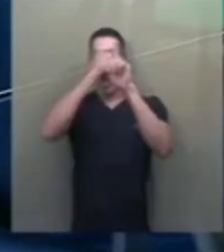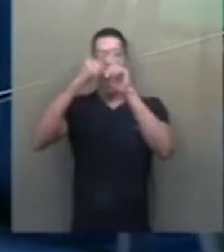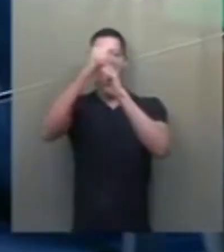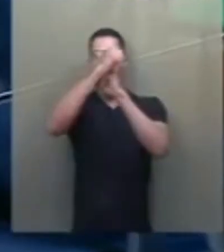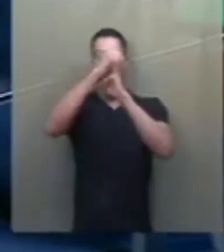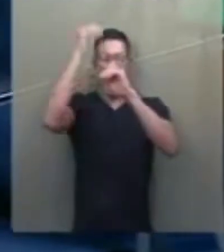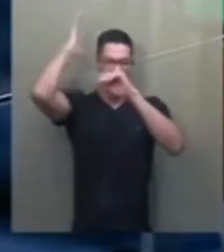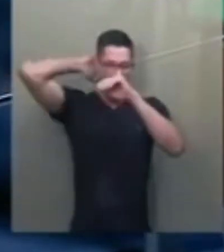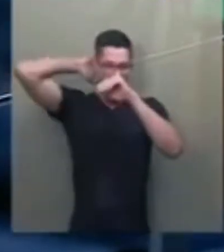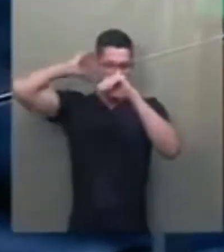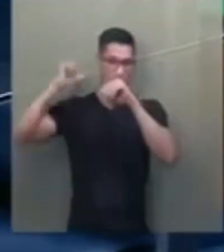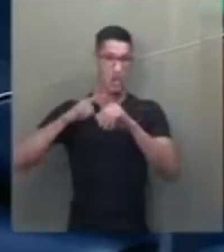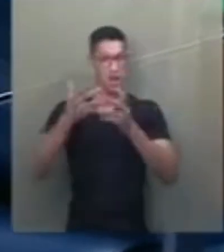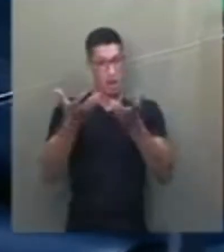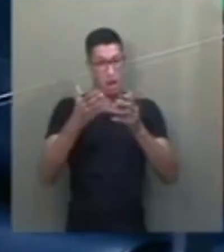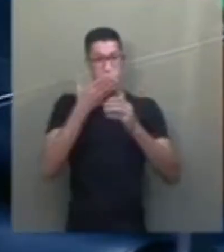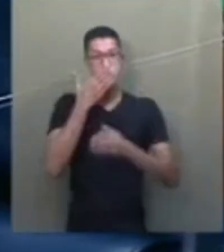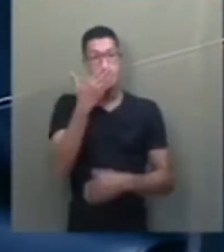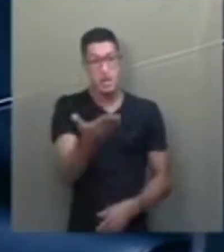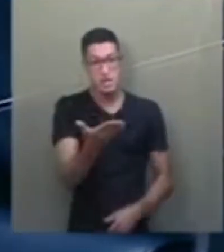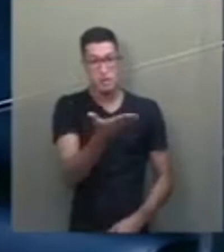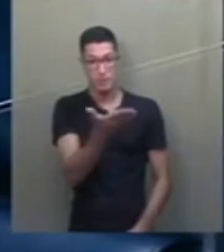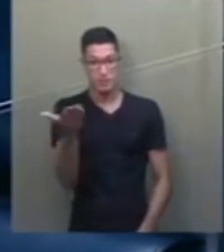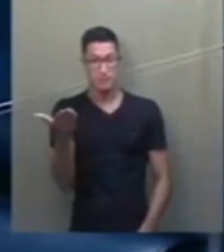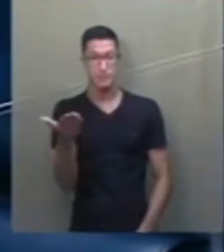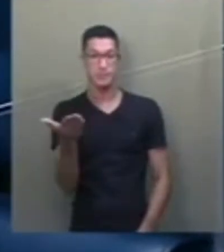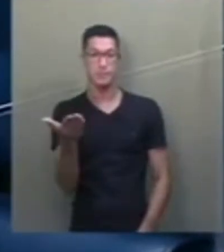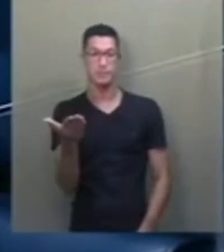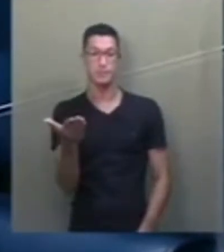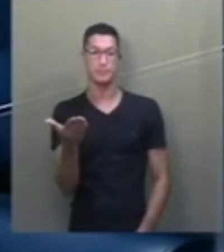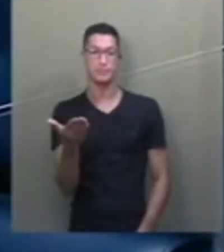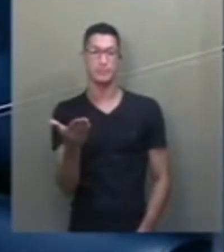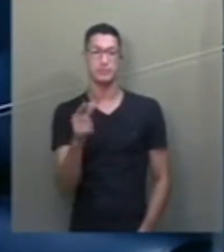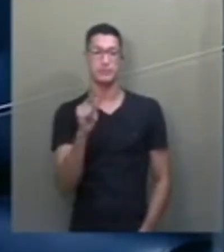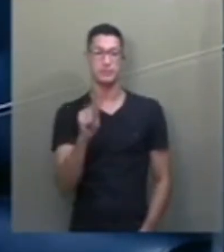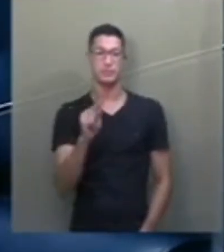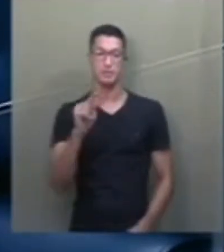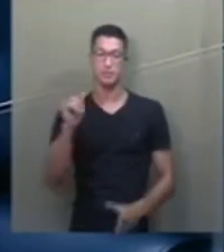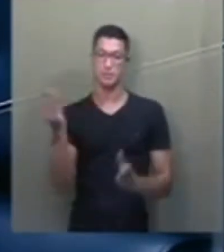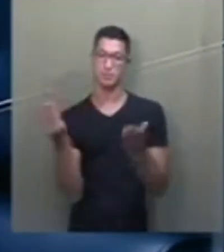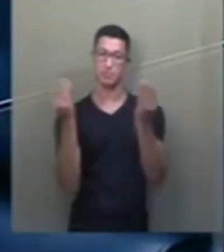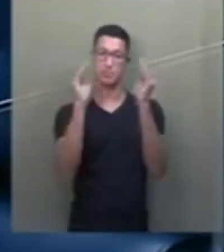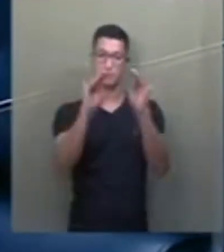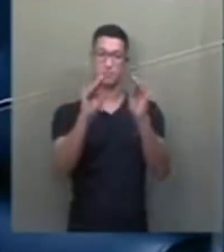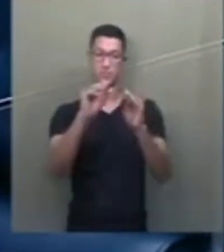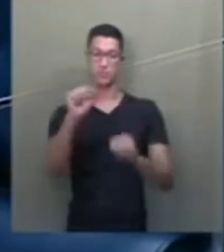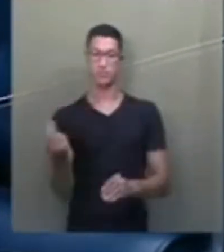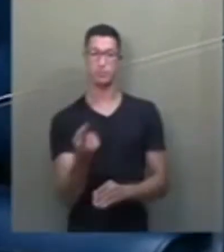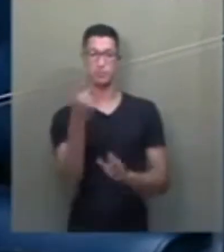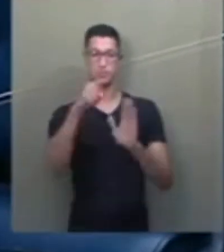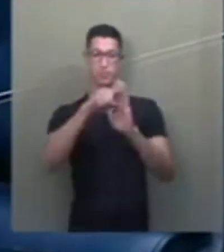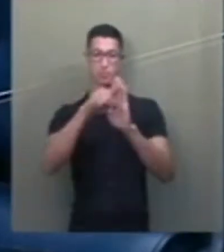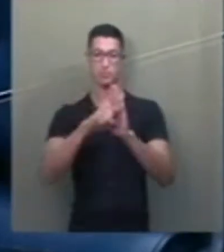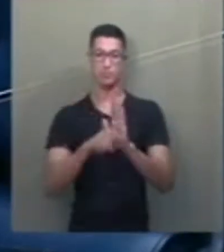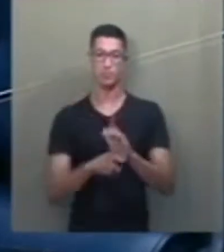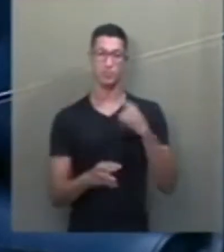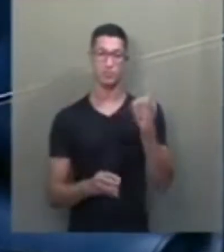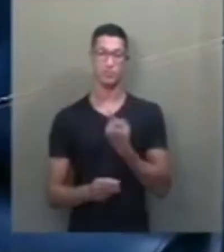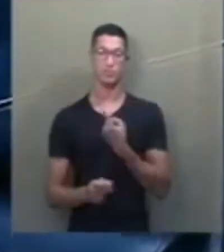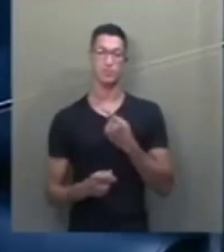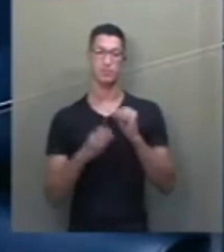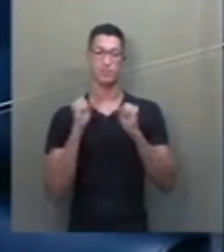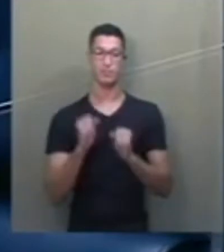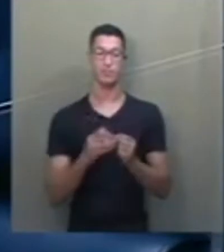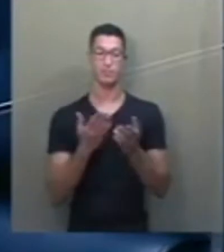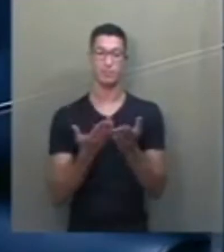paraense. E eu quero pedir a V. Exª que inclua na extra pauta para que a gente pudesse